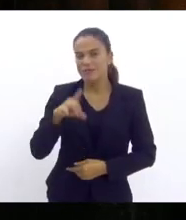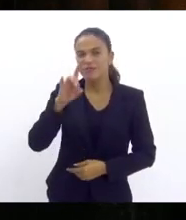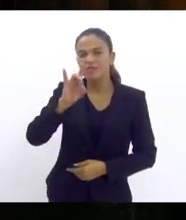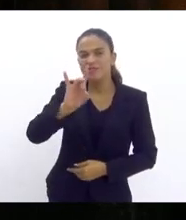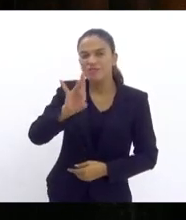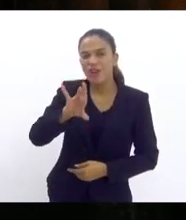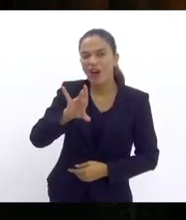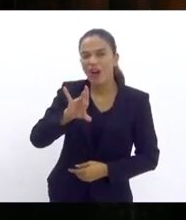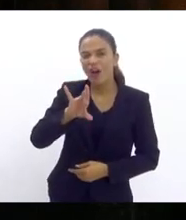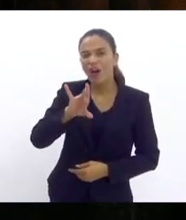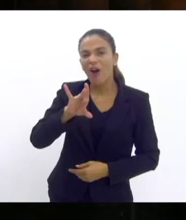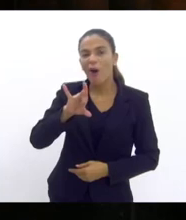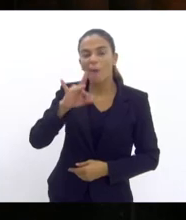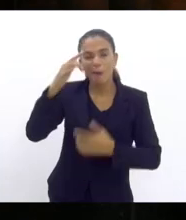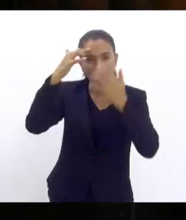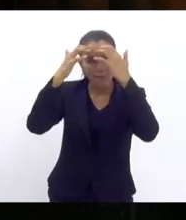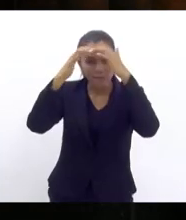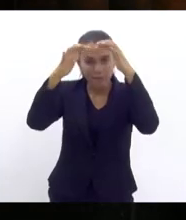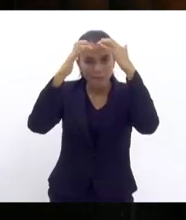racional